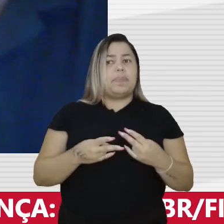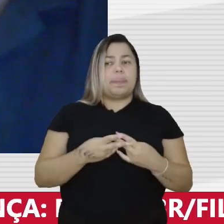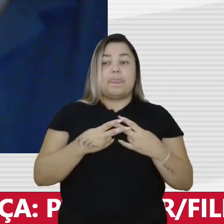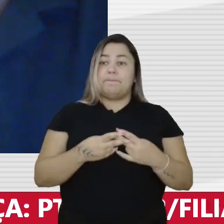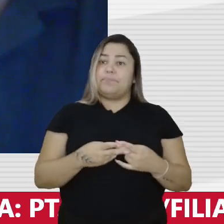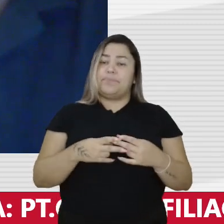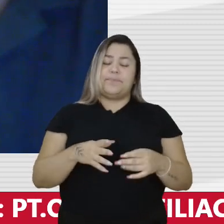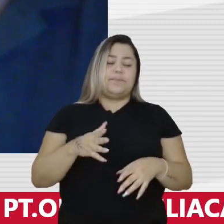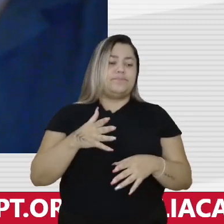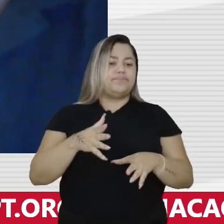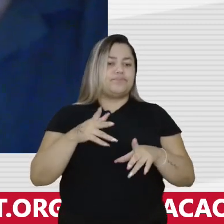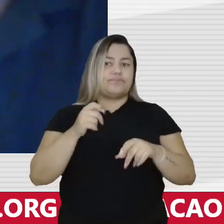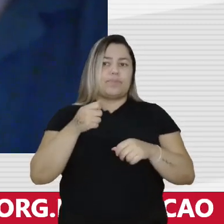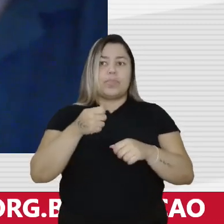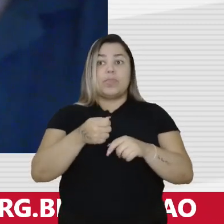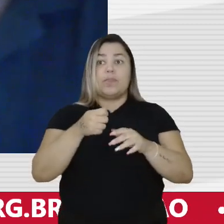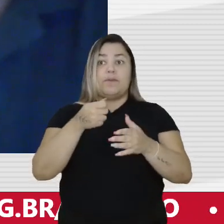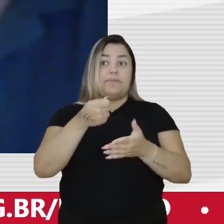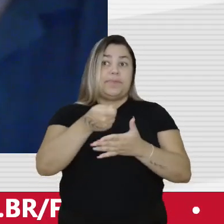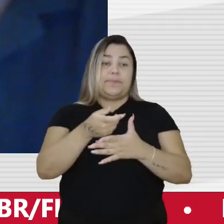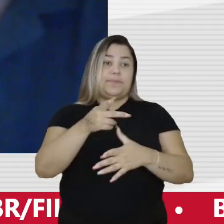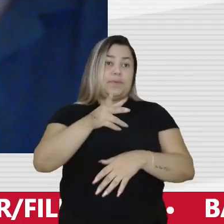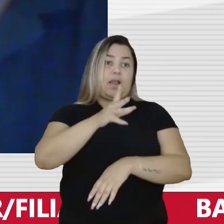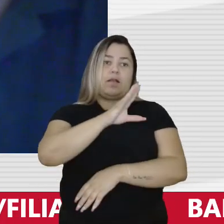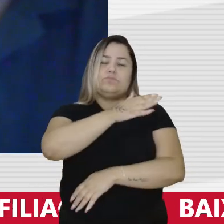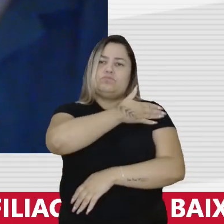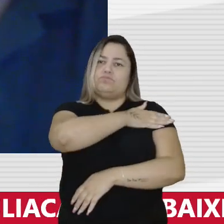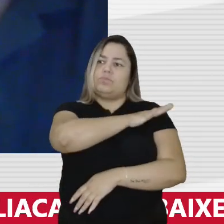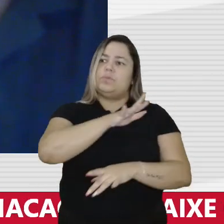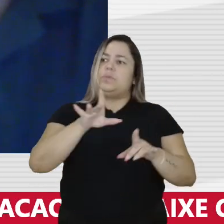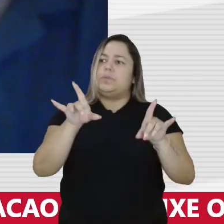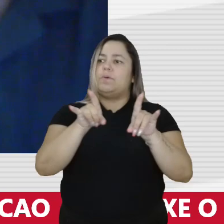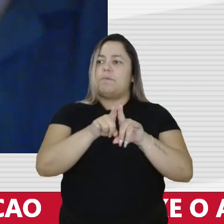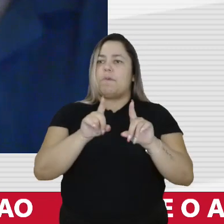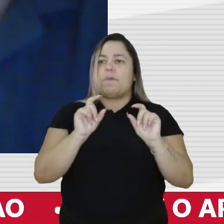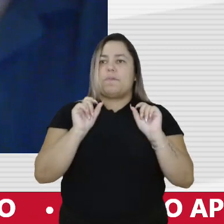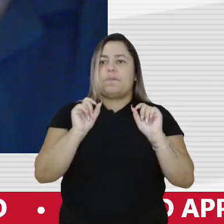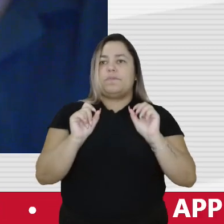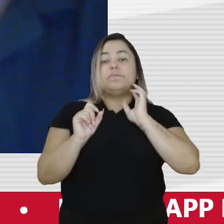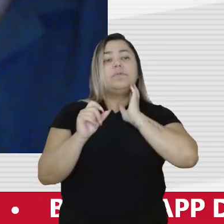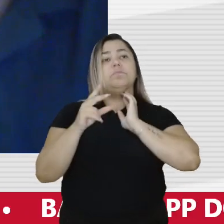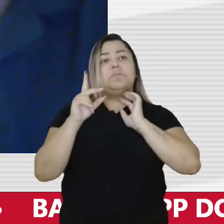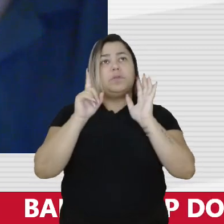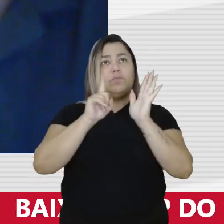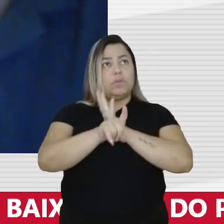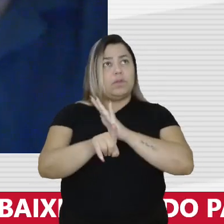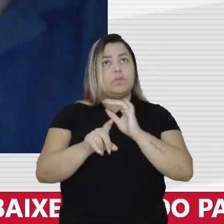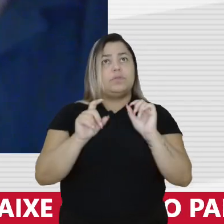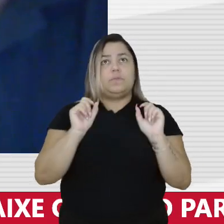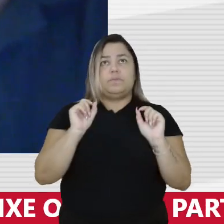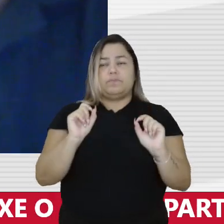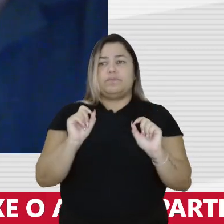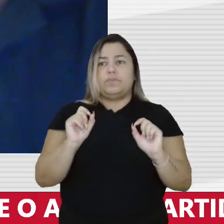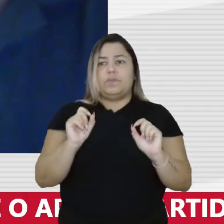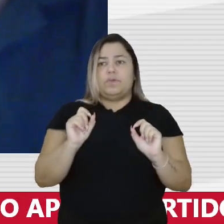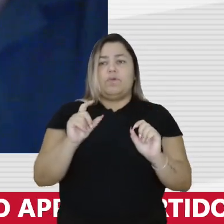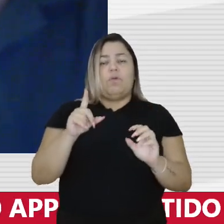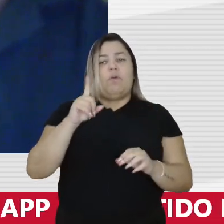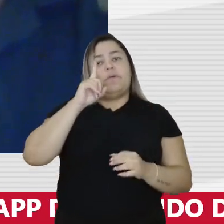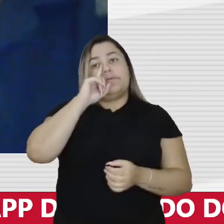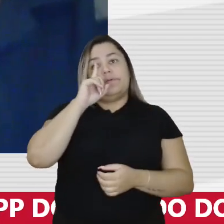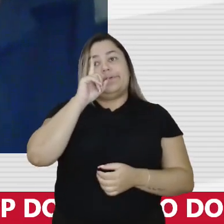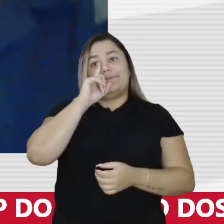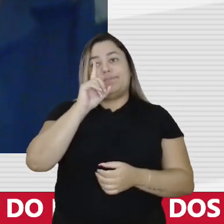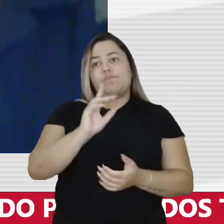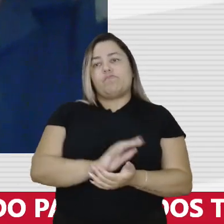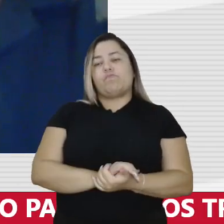ditadura o que que é isso que até o presidente pode falar isso e evidentemente eu vou até perguntar você acha que ele corremos risco inclusive